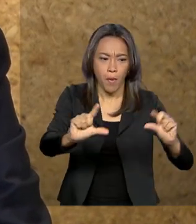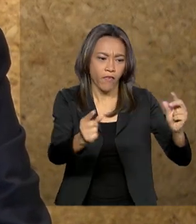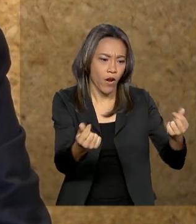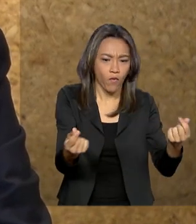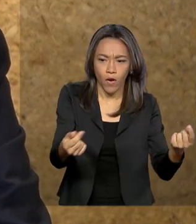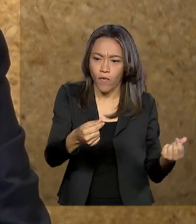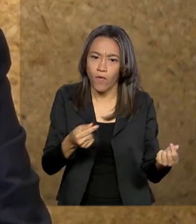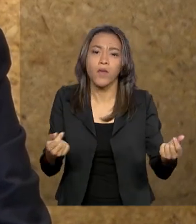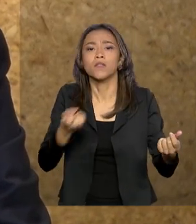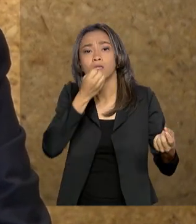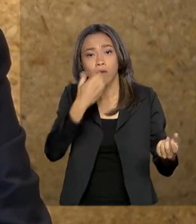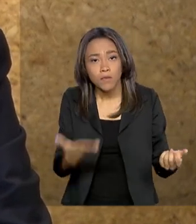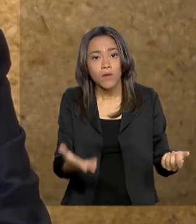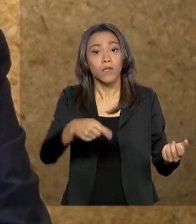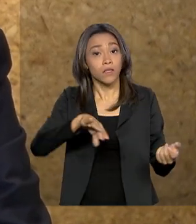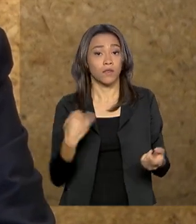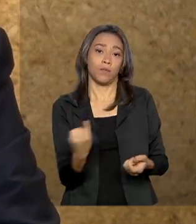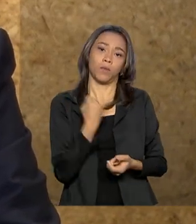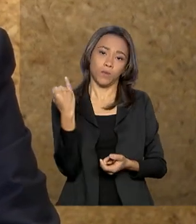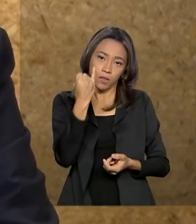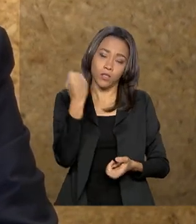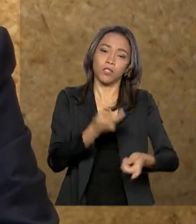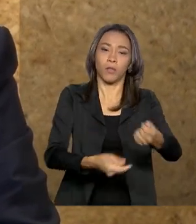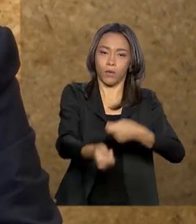negócio tão importante para a economia brasileira.